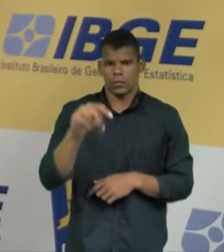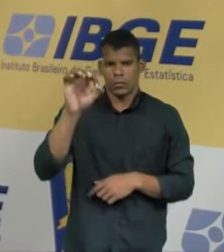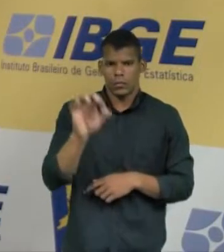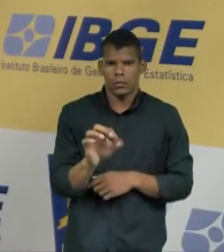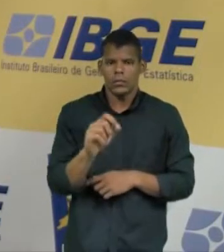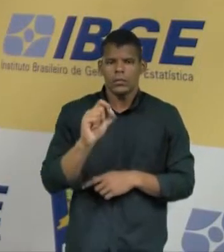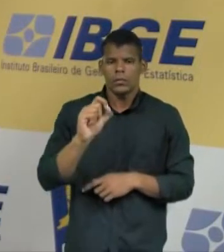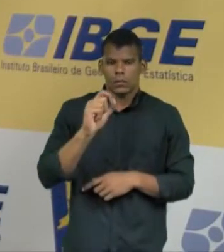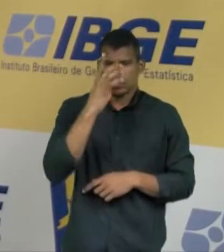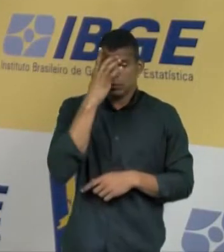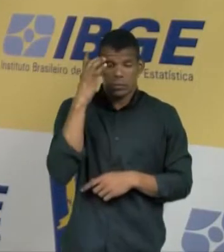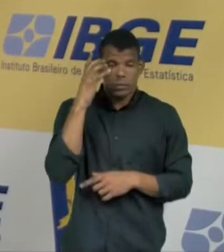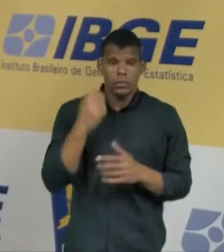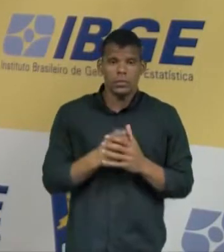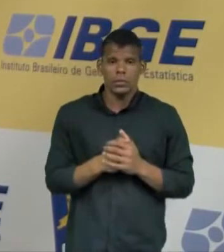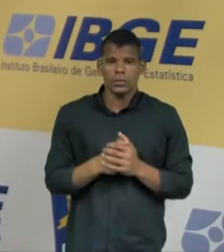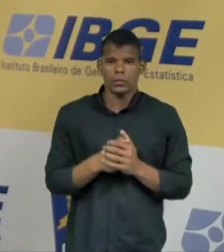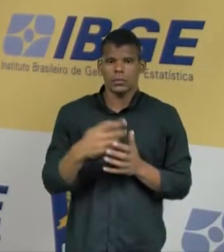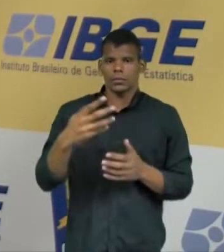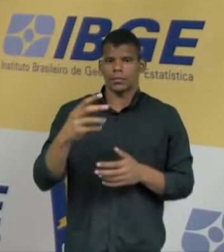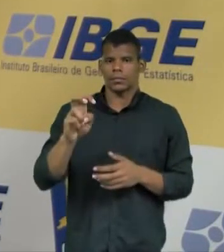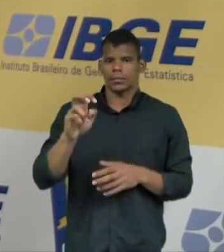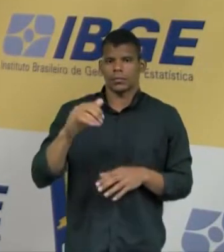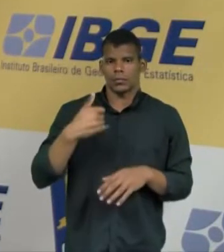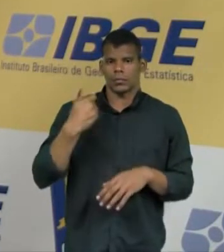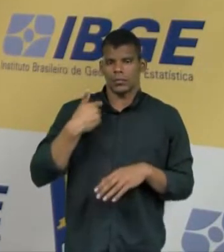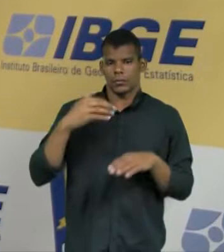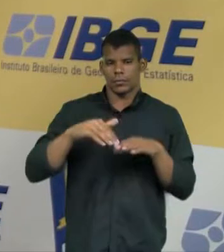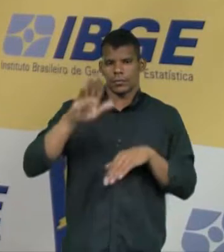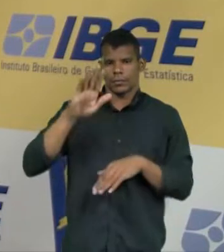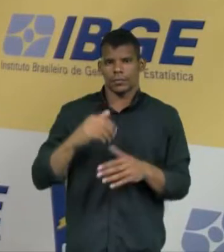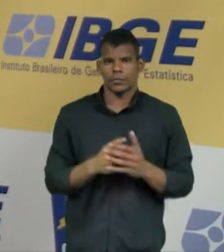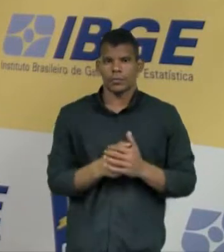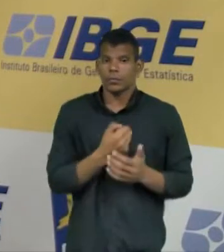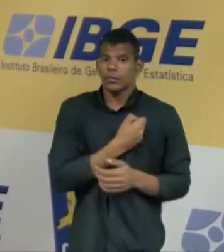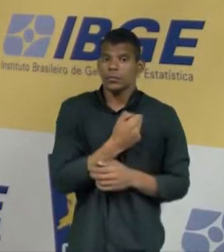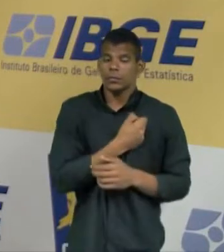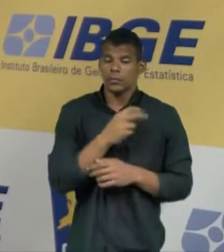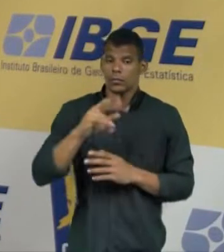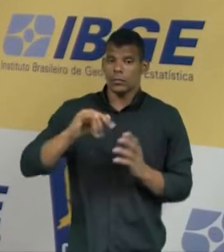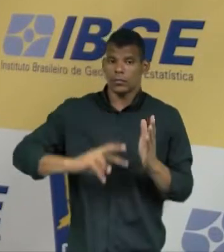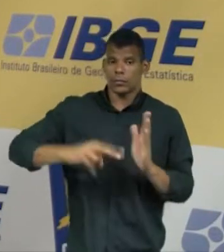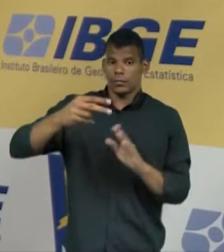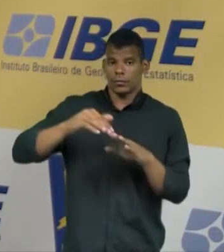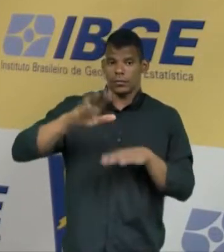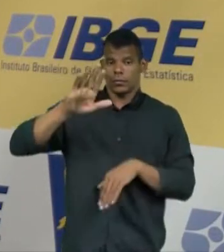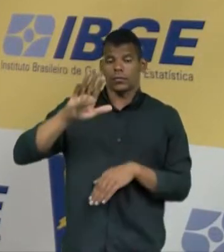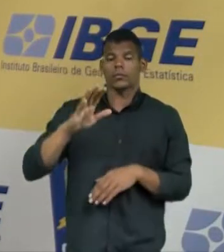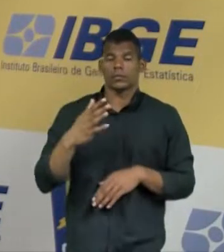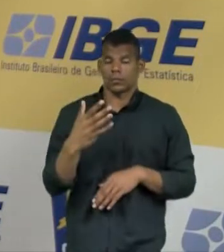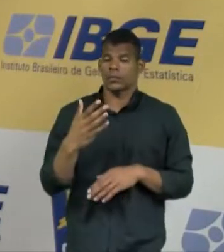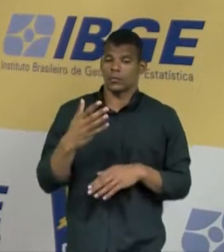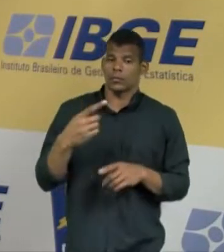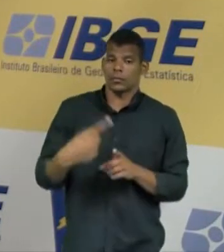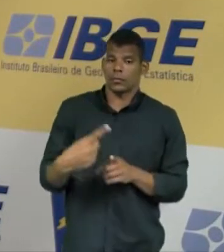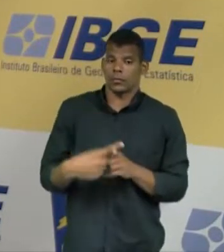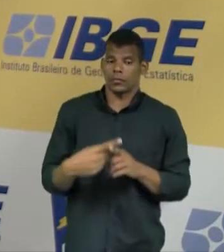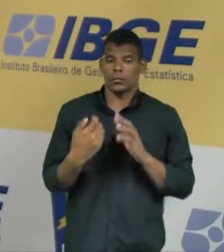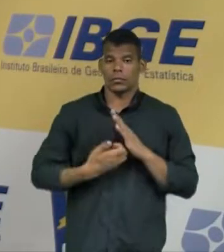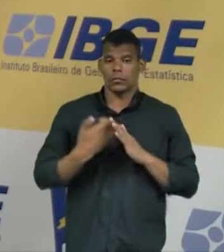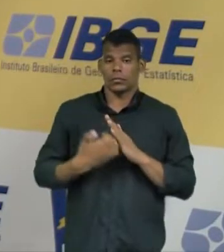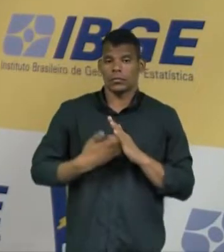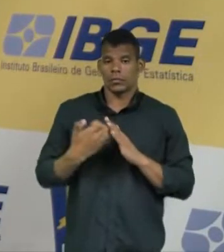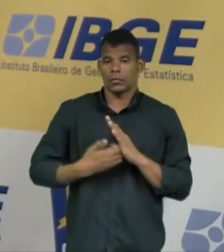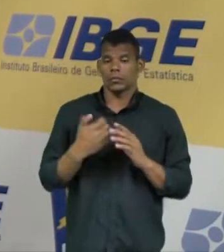pessoas com mais de 45 anos. E esse número deve aumentar cada vez mais, já que as empresas prezam por